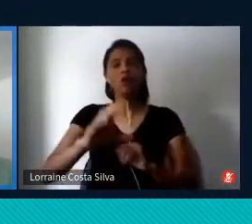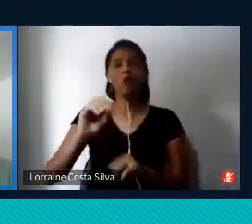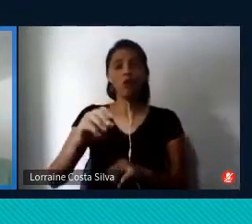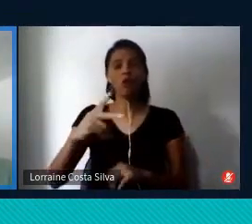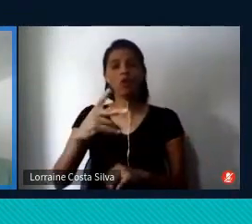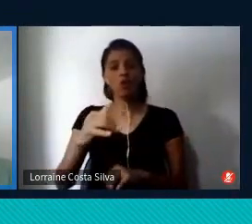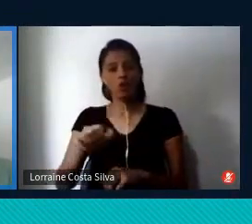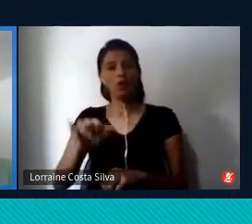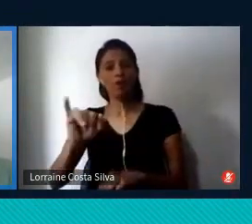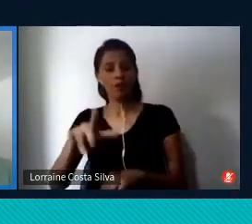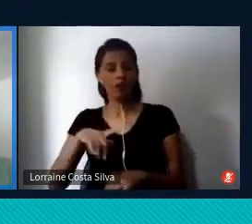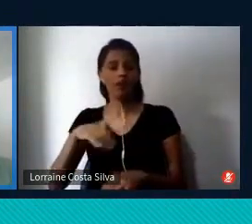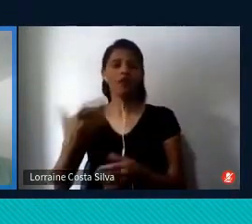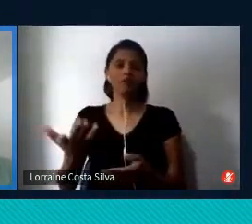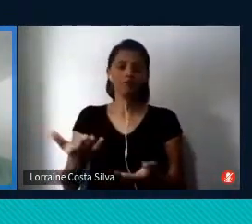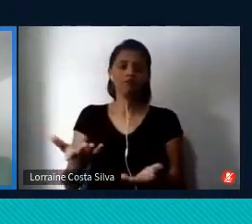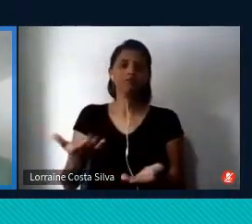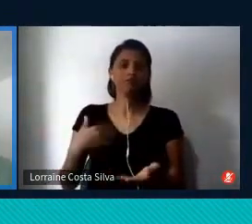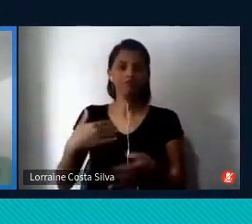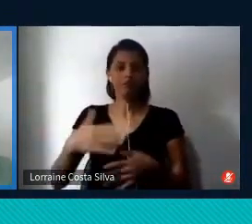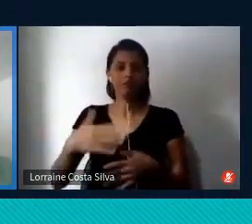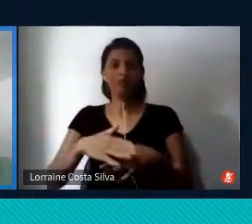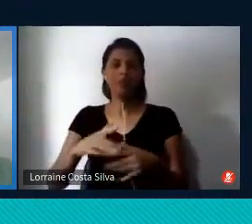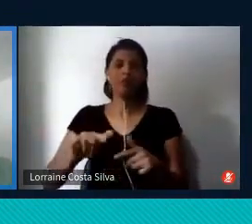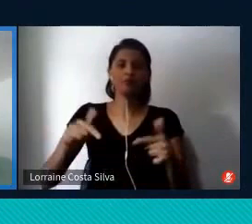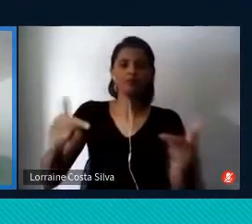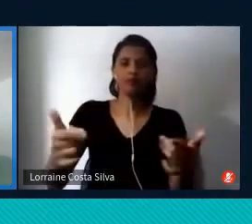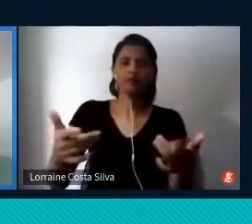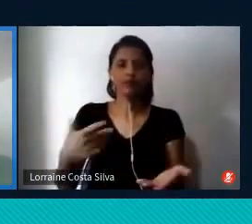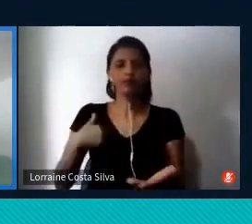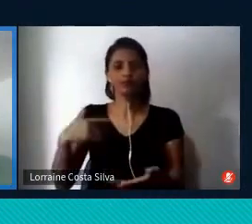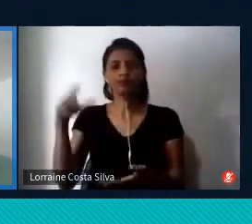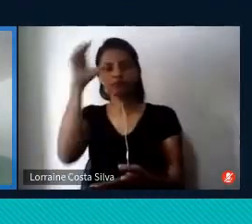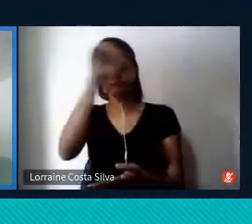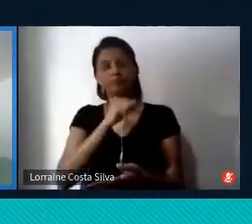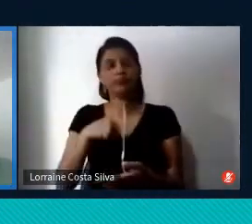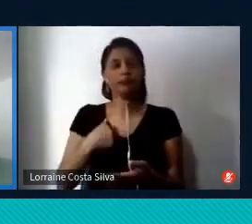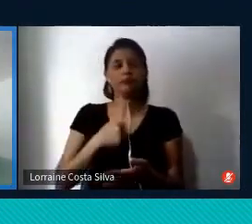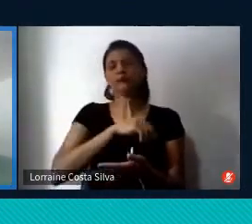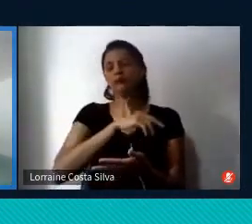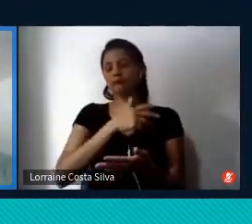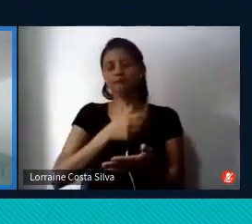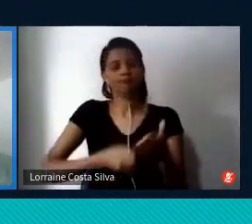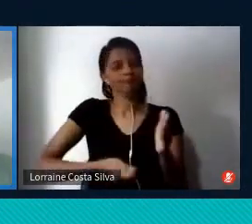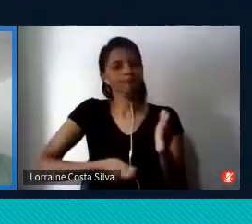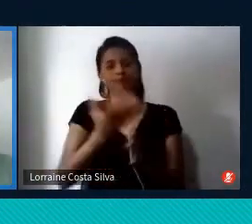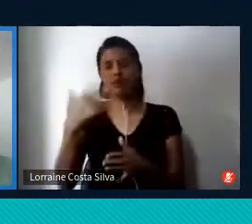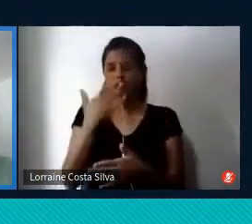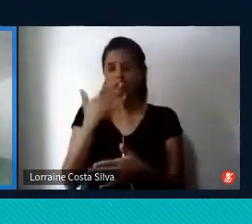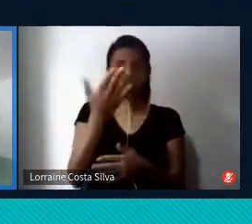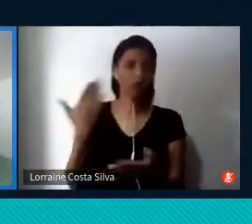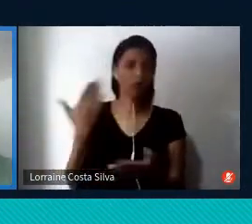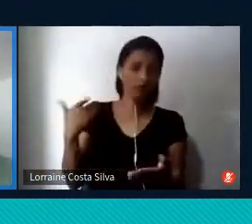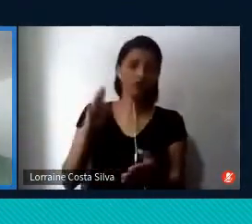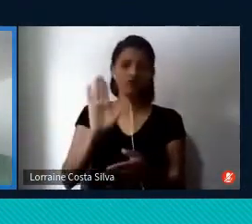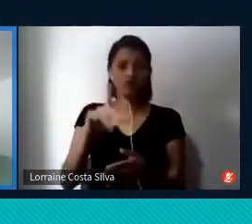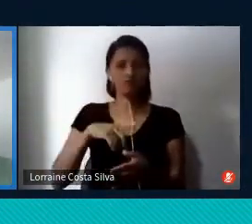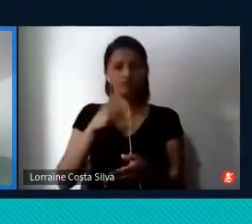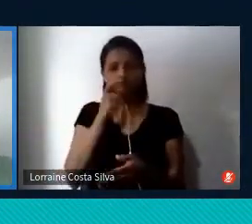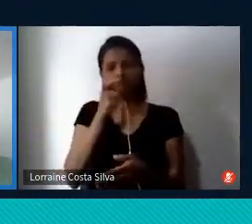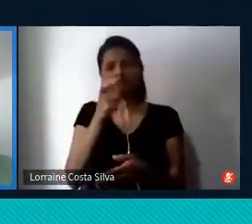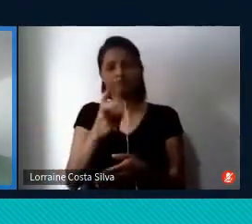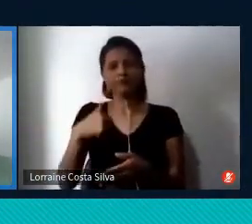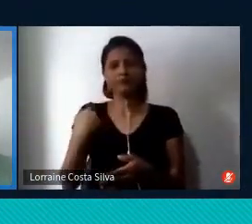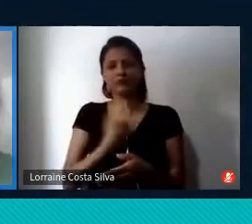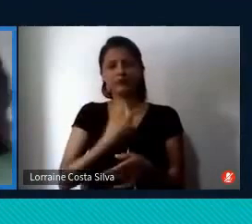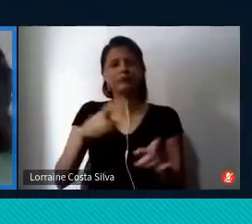iniciativa. Eu aprendi muito com as apresentações precedentes. Acho bem interessante a gente ver também